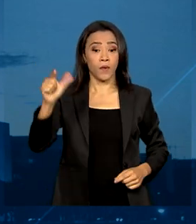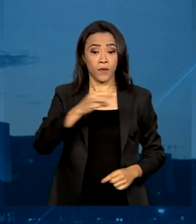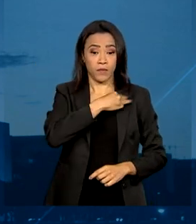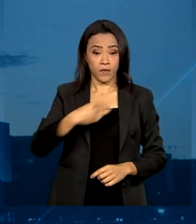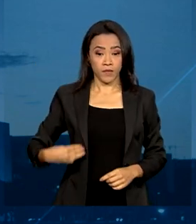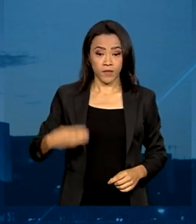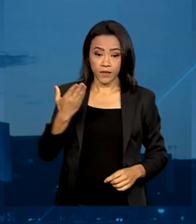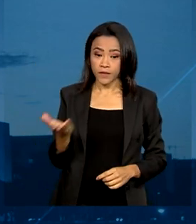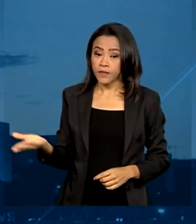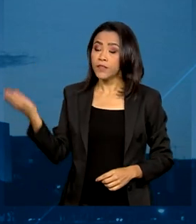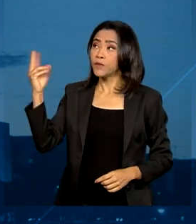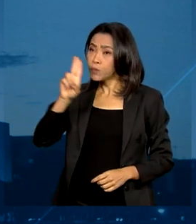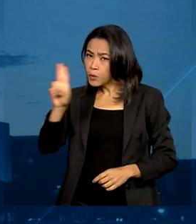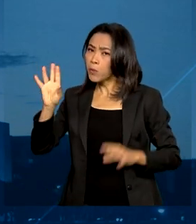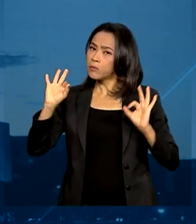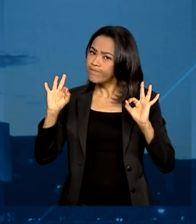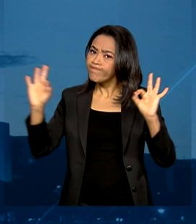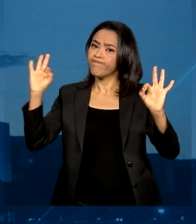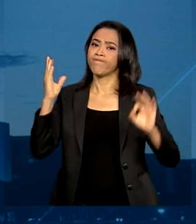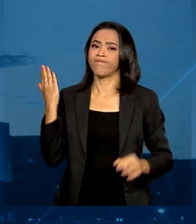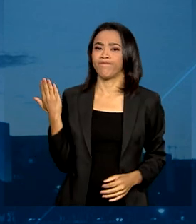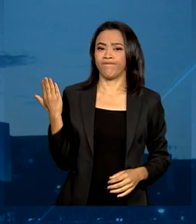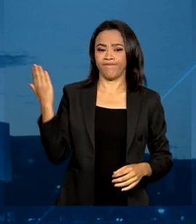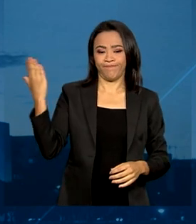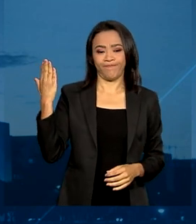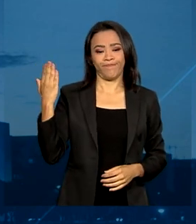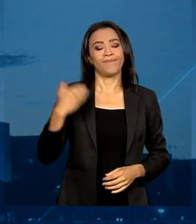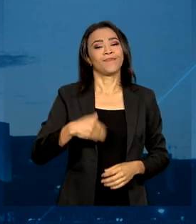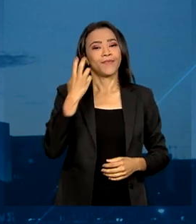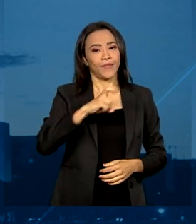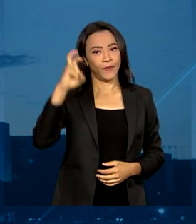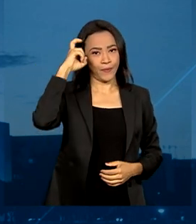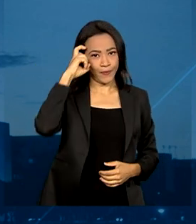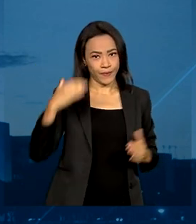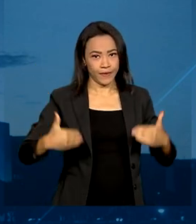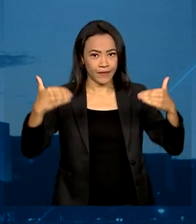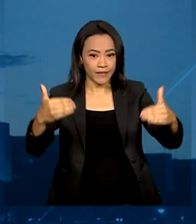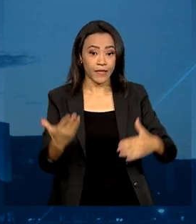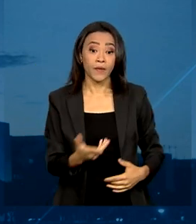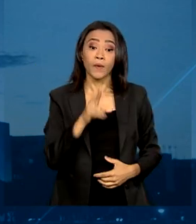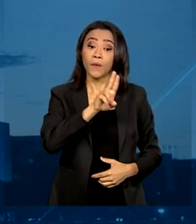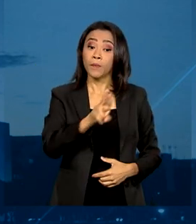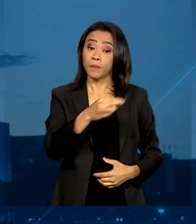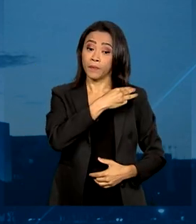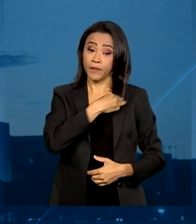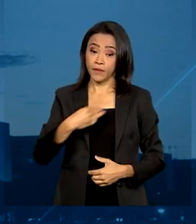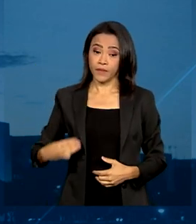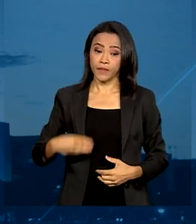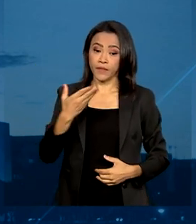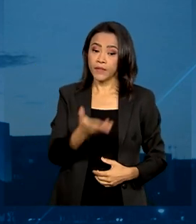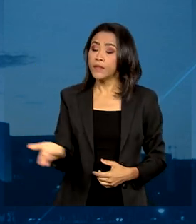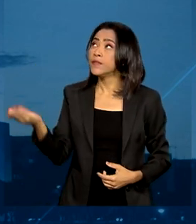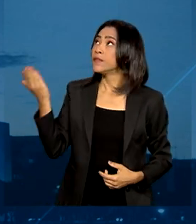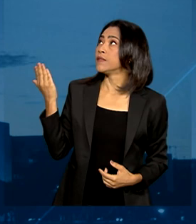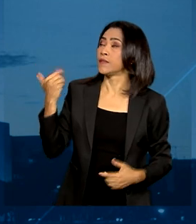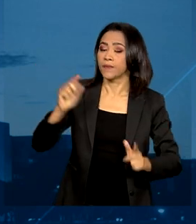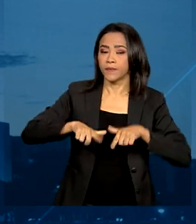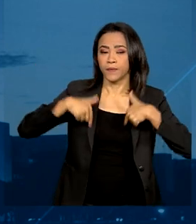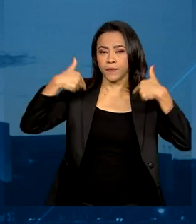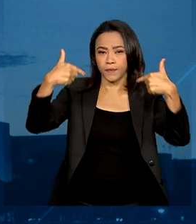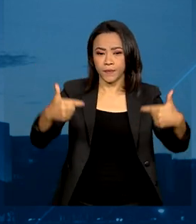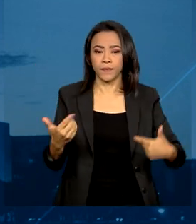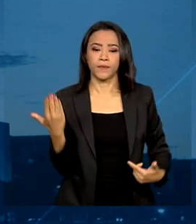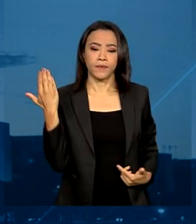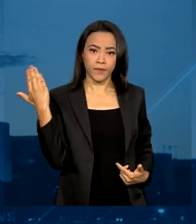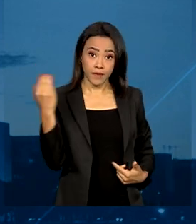teve seu nome confirmado para o Ministério da Cultura, Luiz Marinho será o novo ministro do Trabalho, Aniele